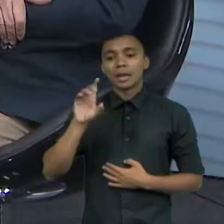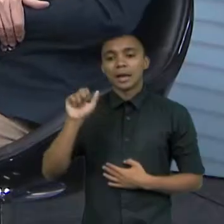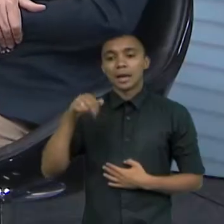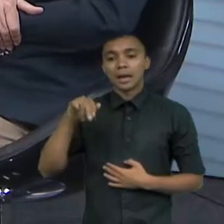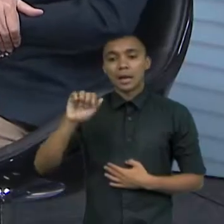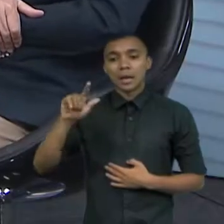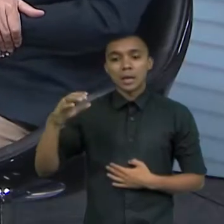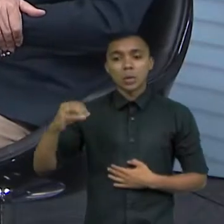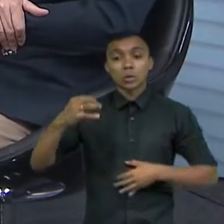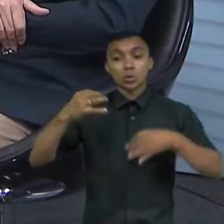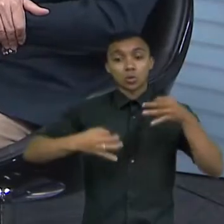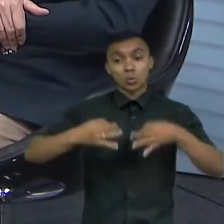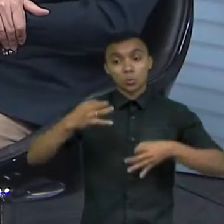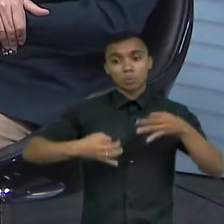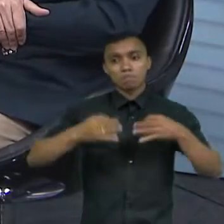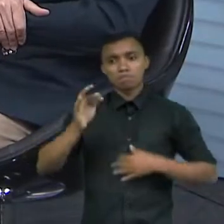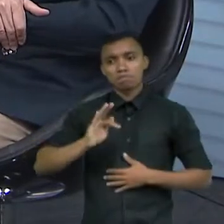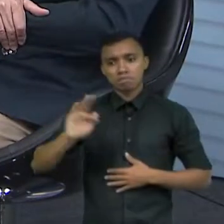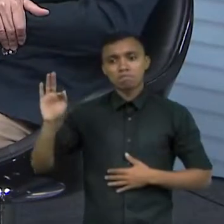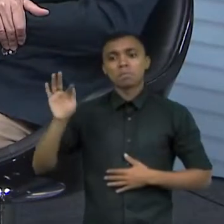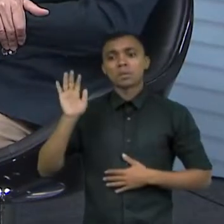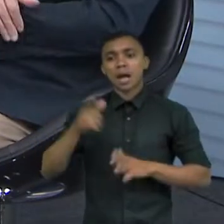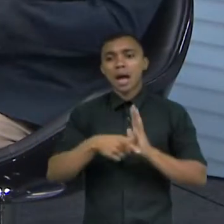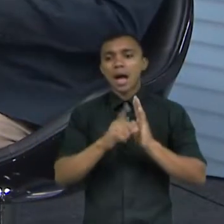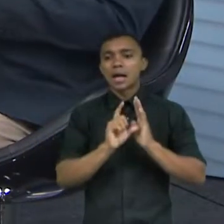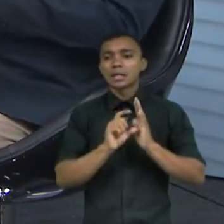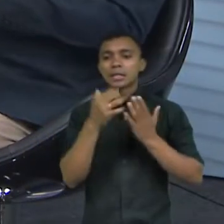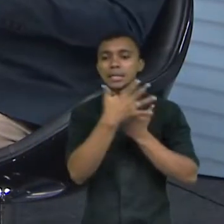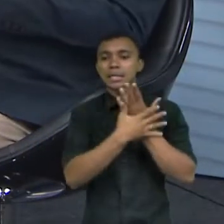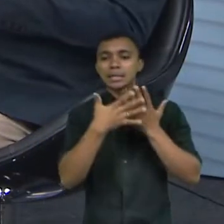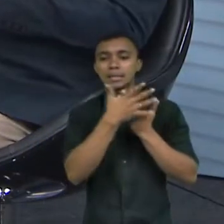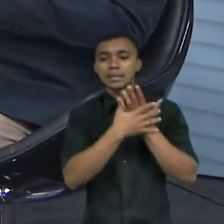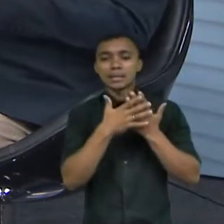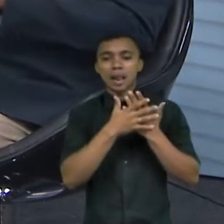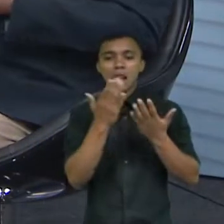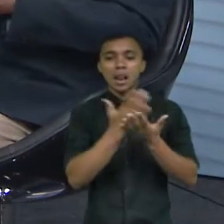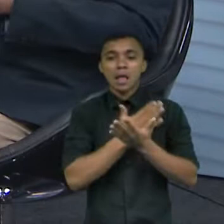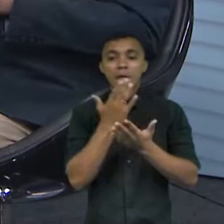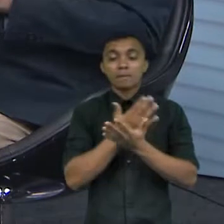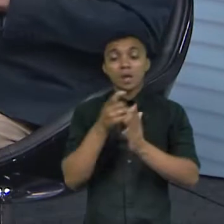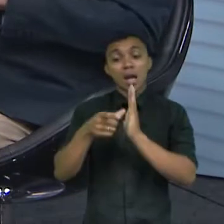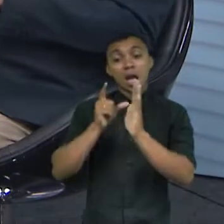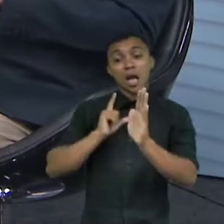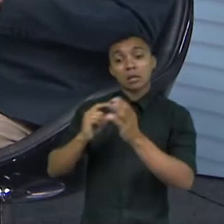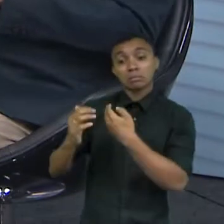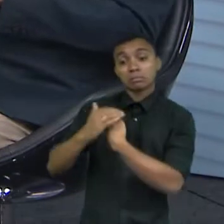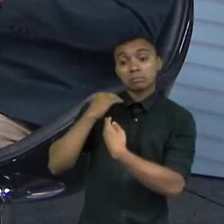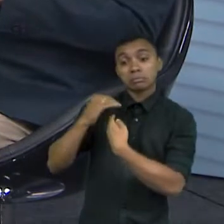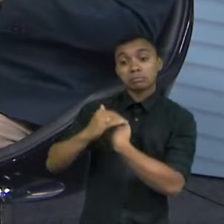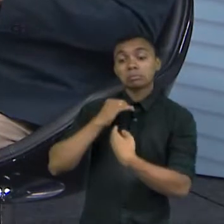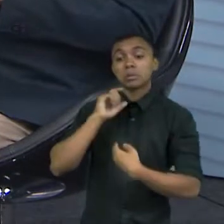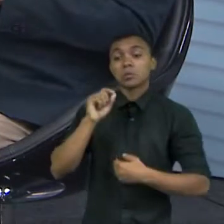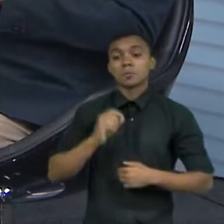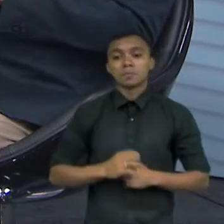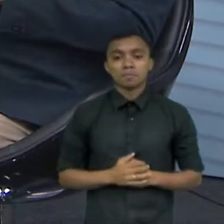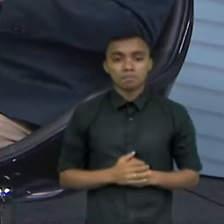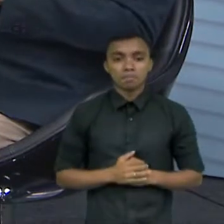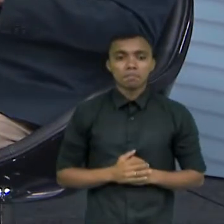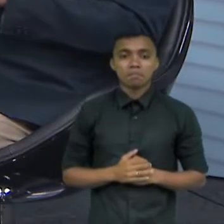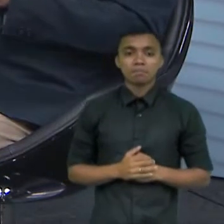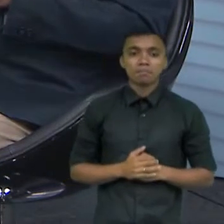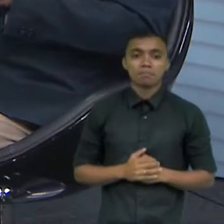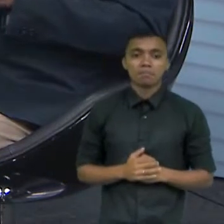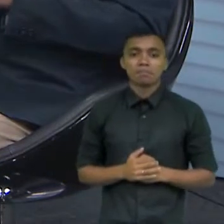federal da juiz federal do Ceará isso ele fez o prefácio do livro e ele me orientou na na